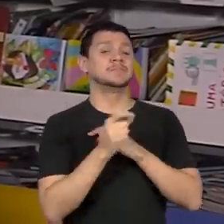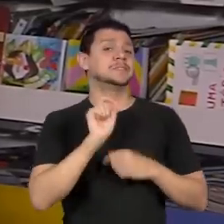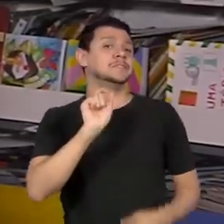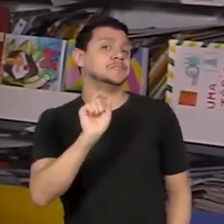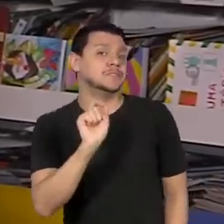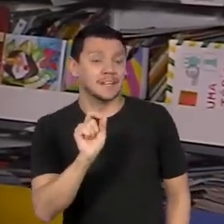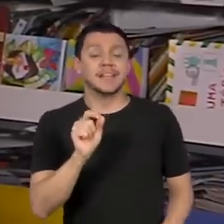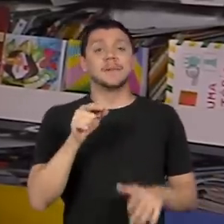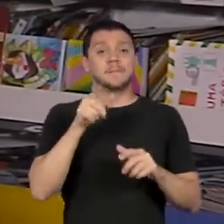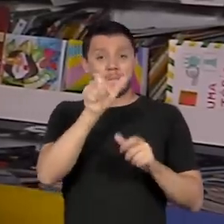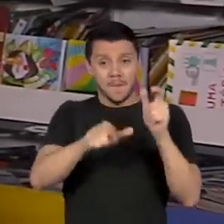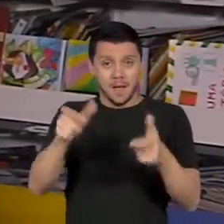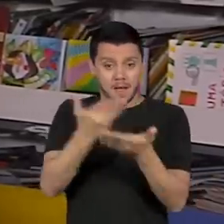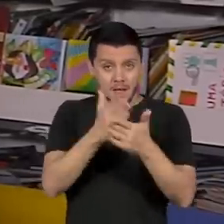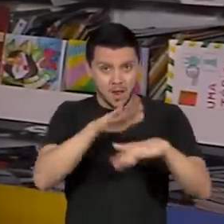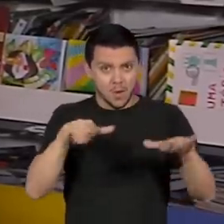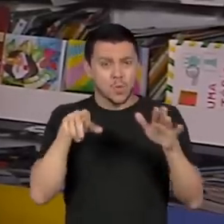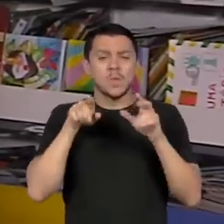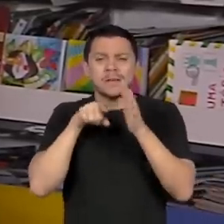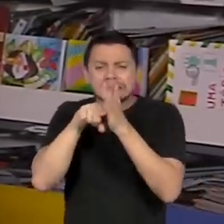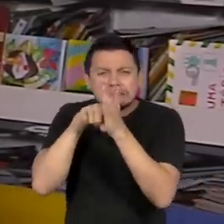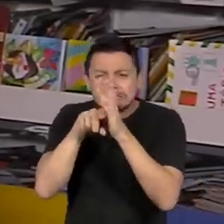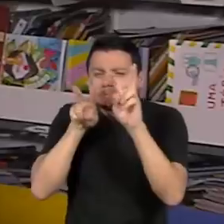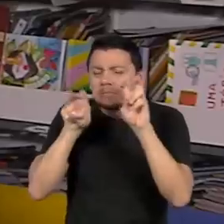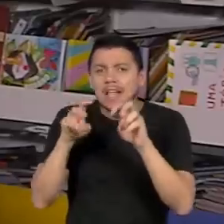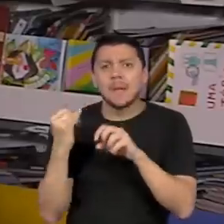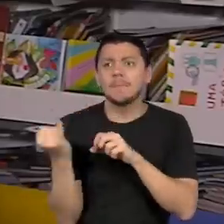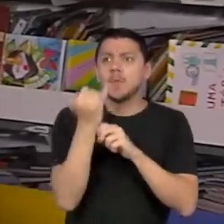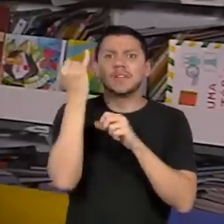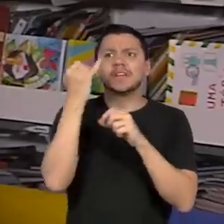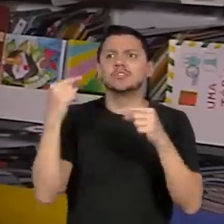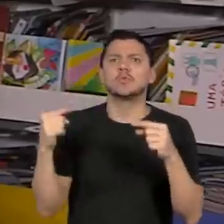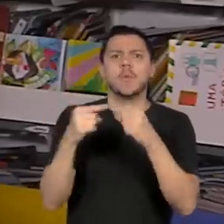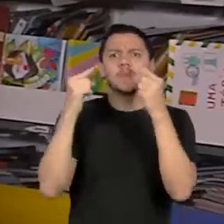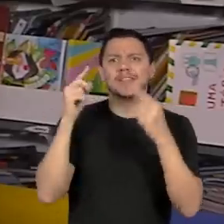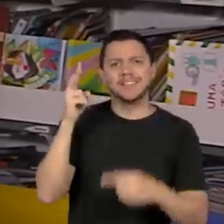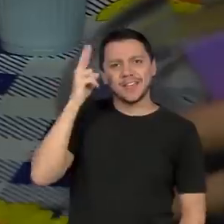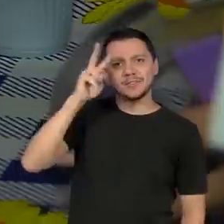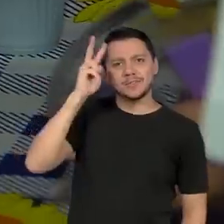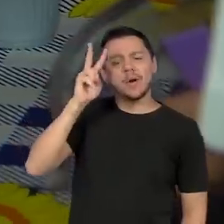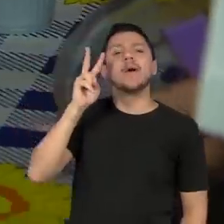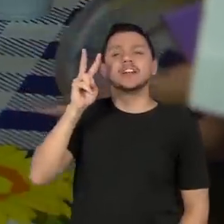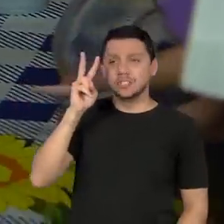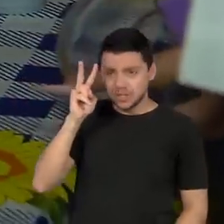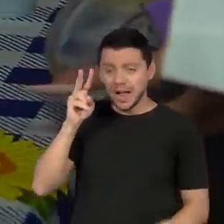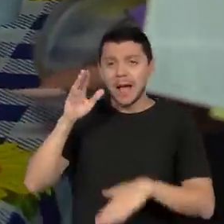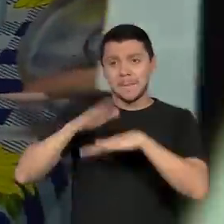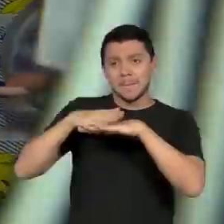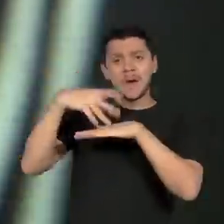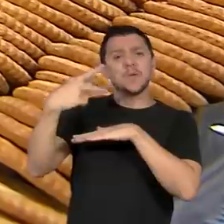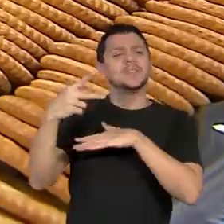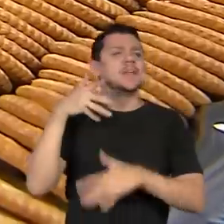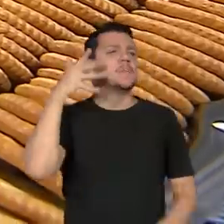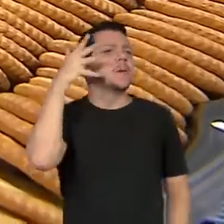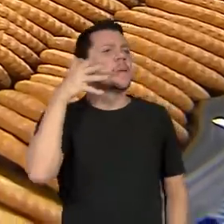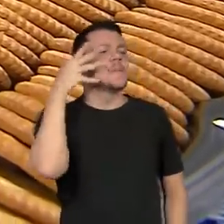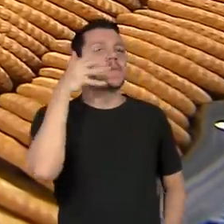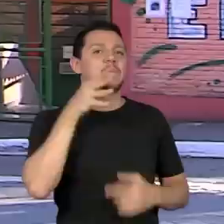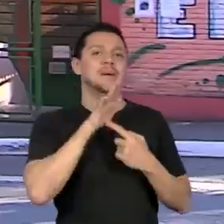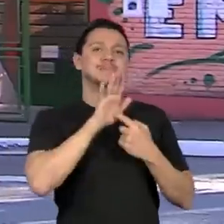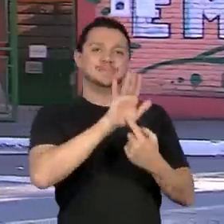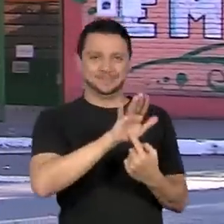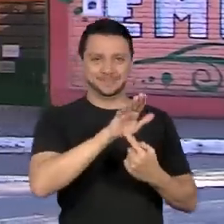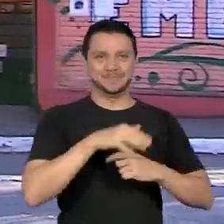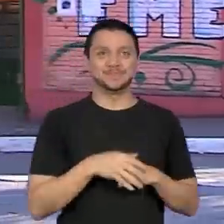personalidades relevantes que fizeram história e apresentam para nós. E a mesa desse café